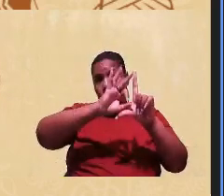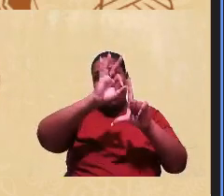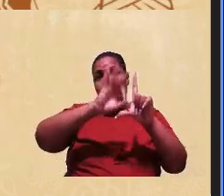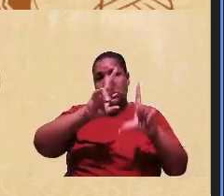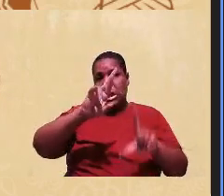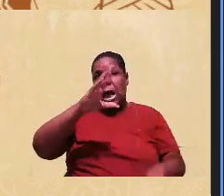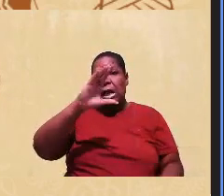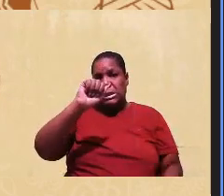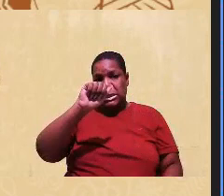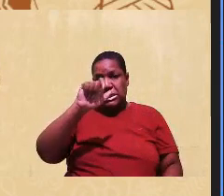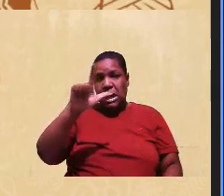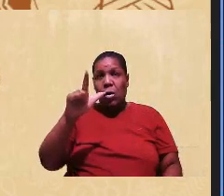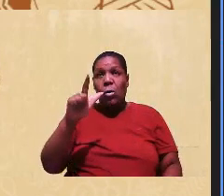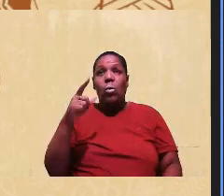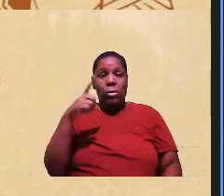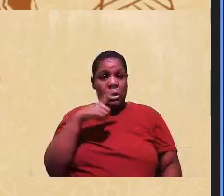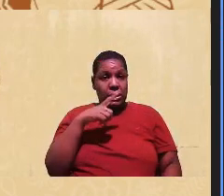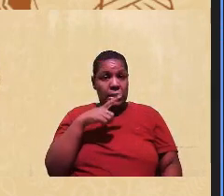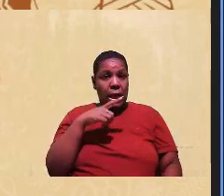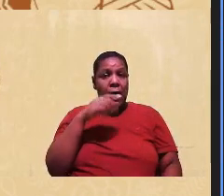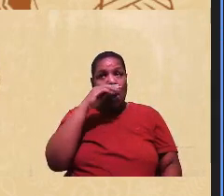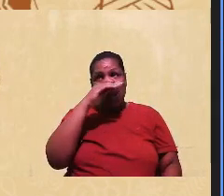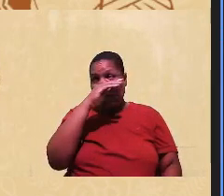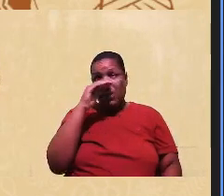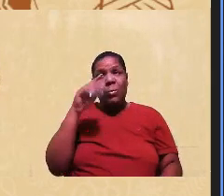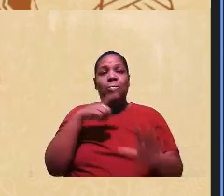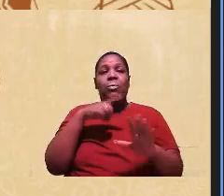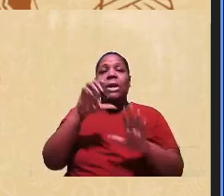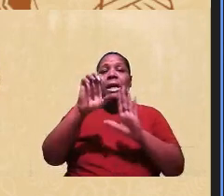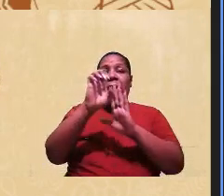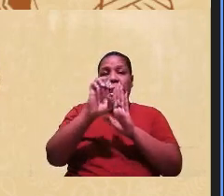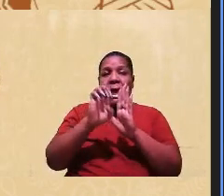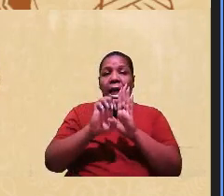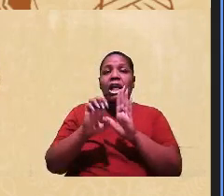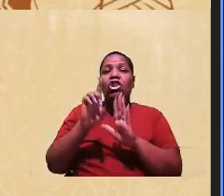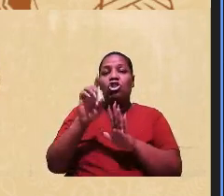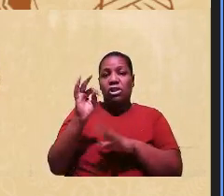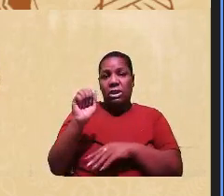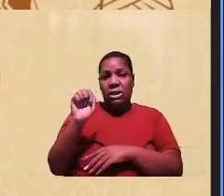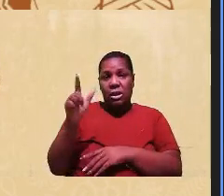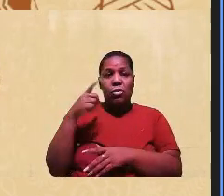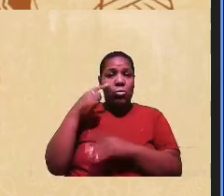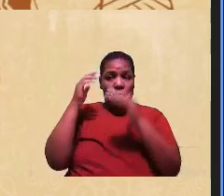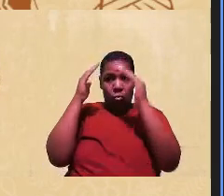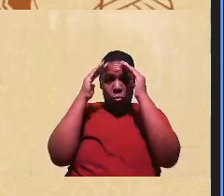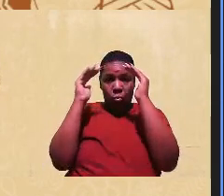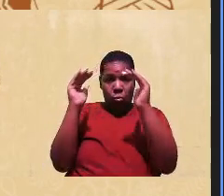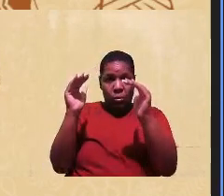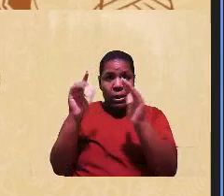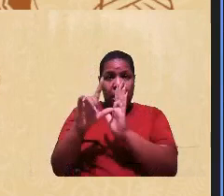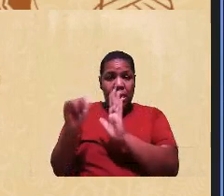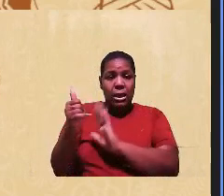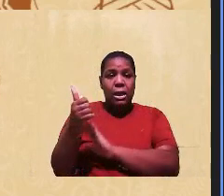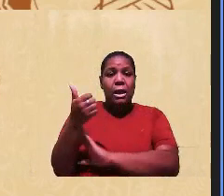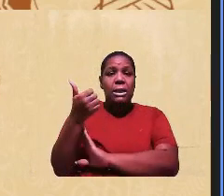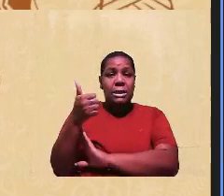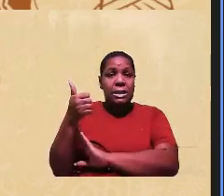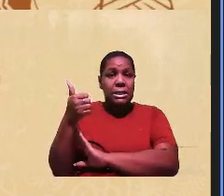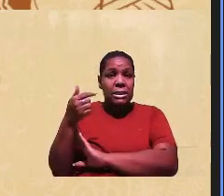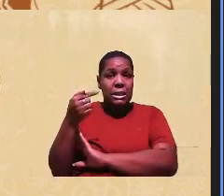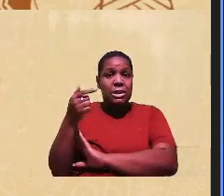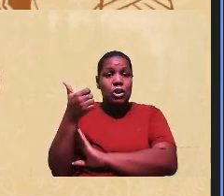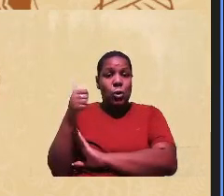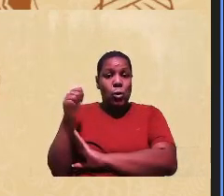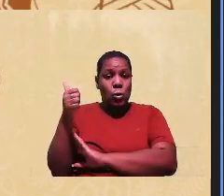e que nos editais das nossas universidades, né, que se segue a lei do 711, a categoria que está lá é